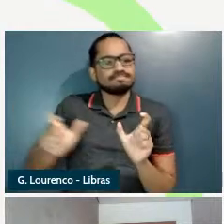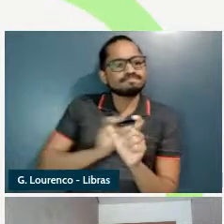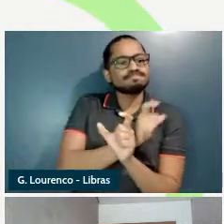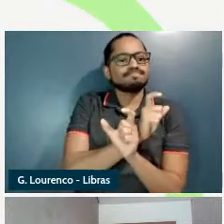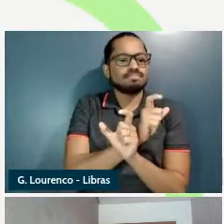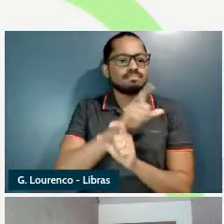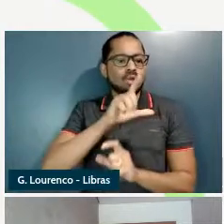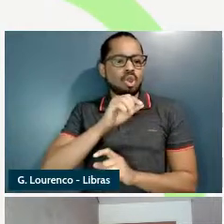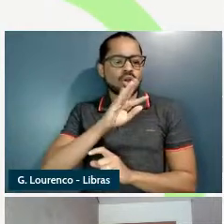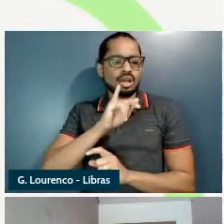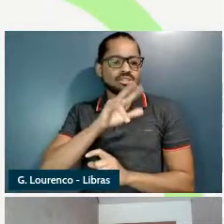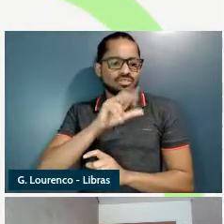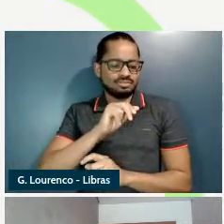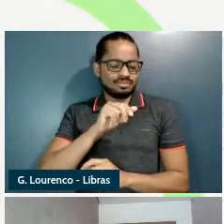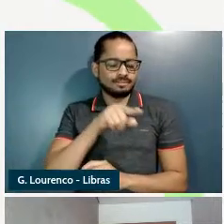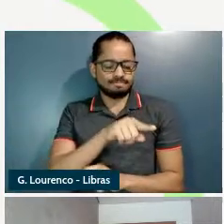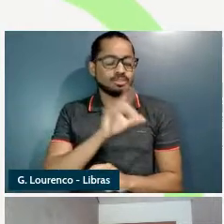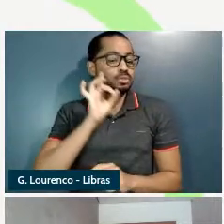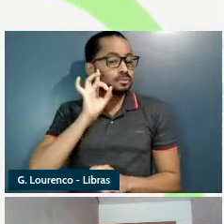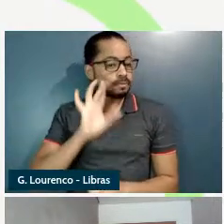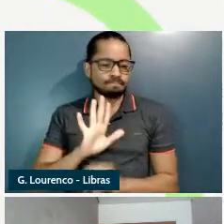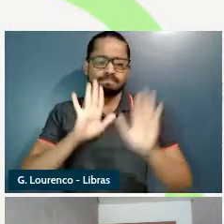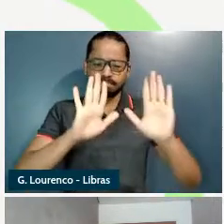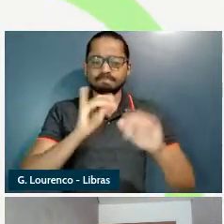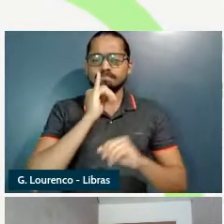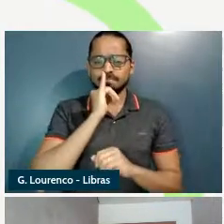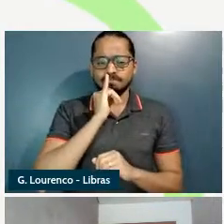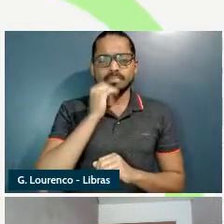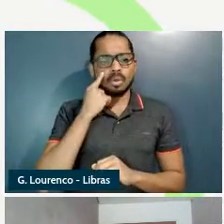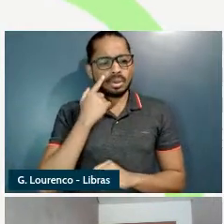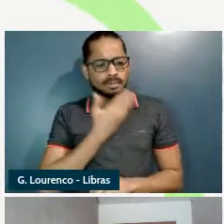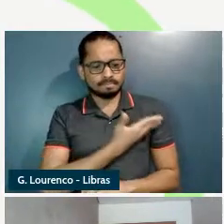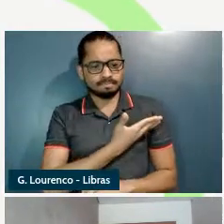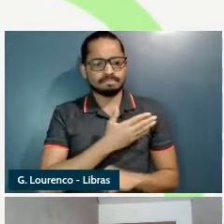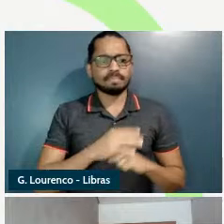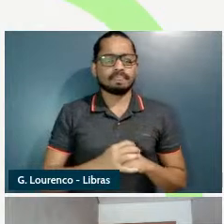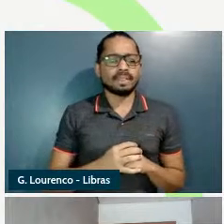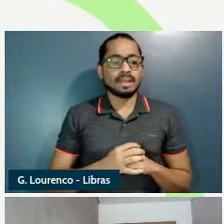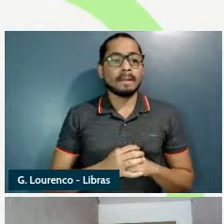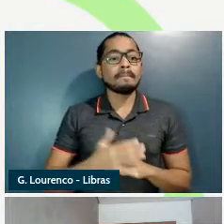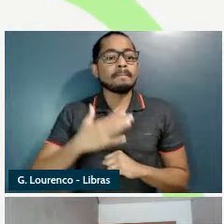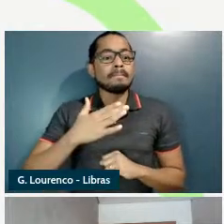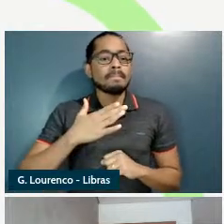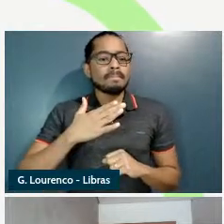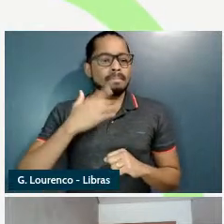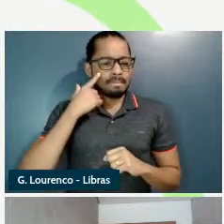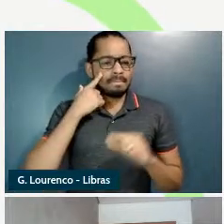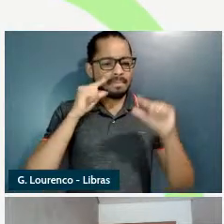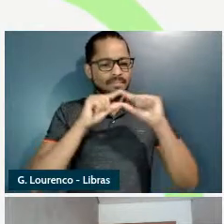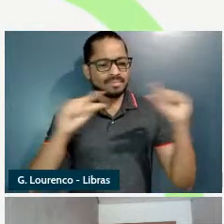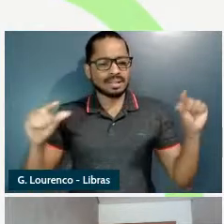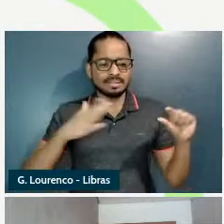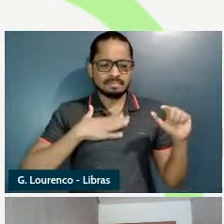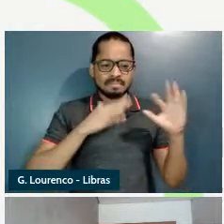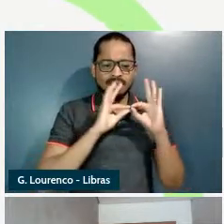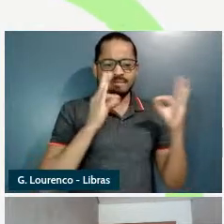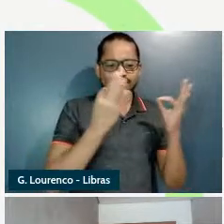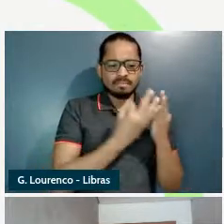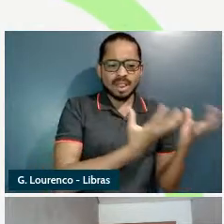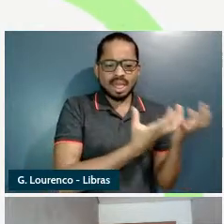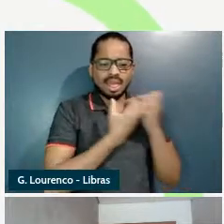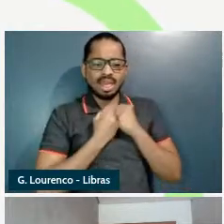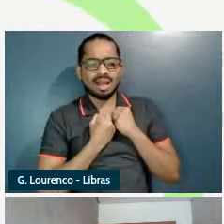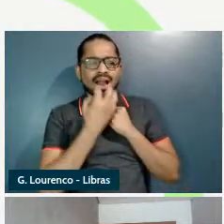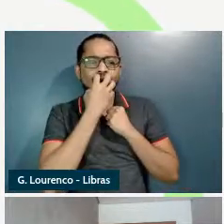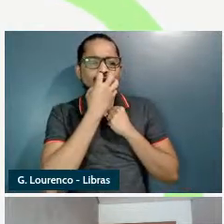estou analisando como assim vejamos as seguintes sentenças minha família brigou um cachorro perdido na garagem lá de casa